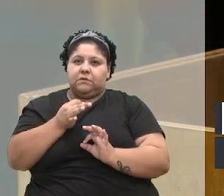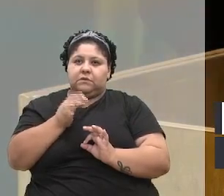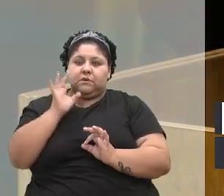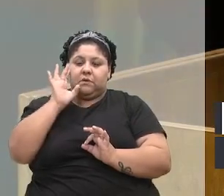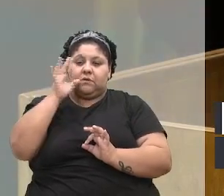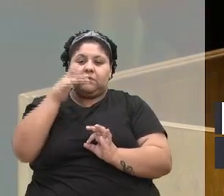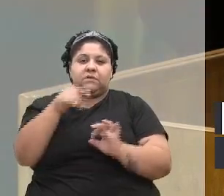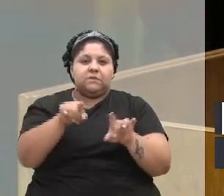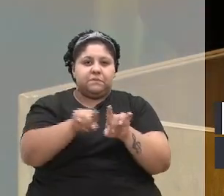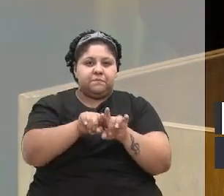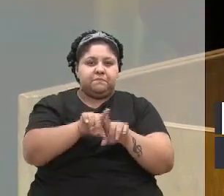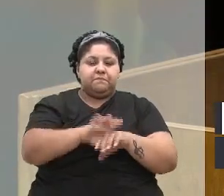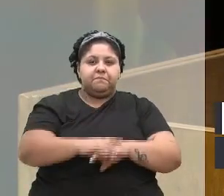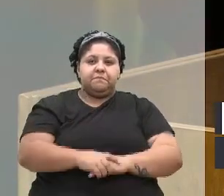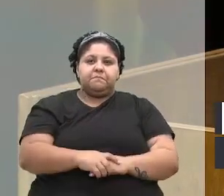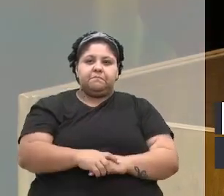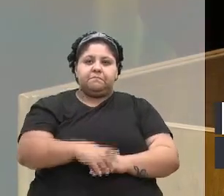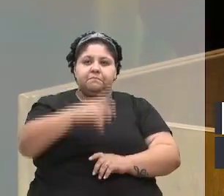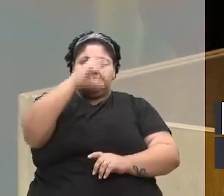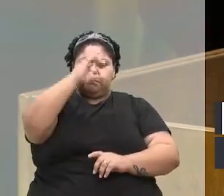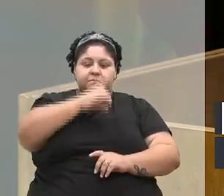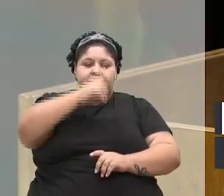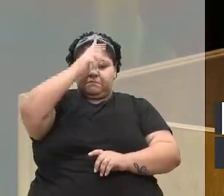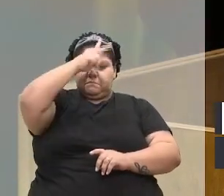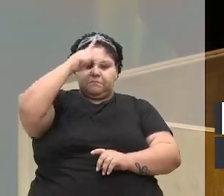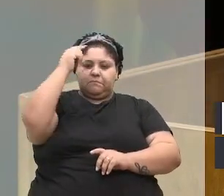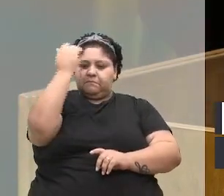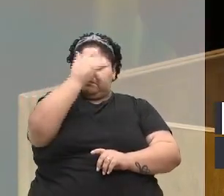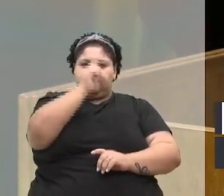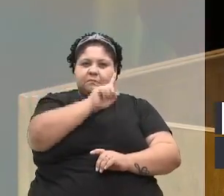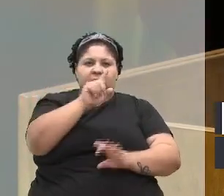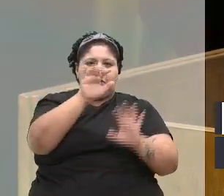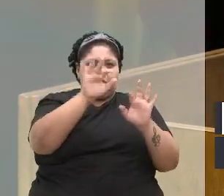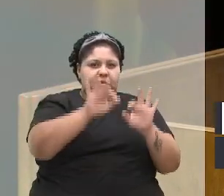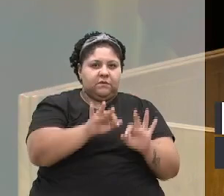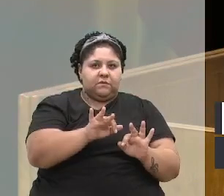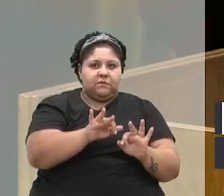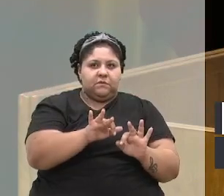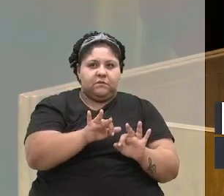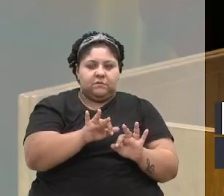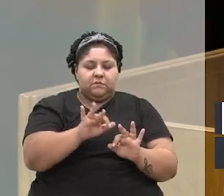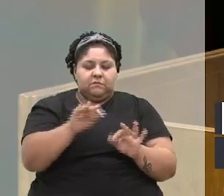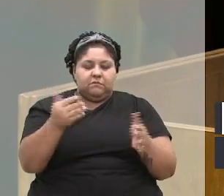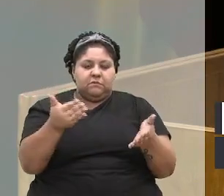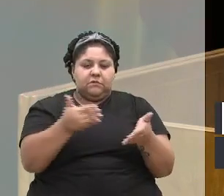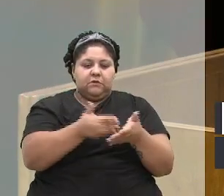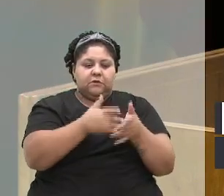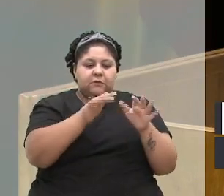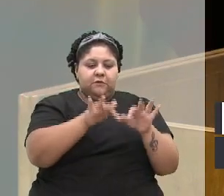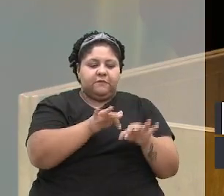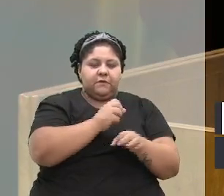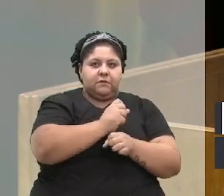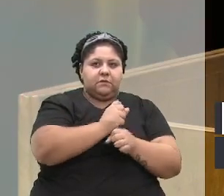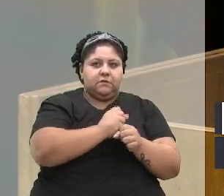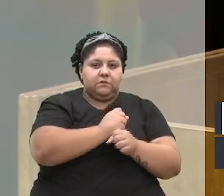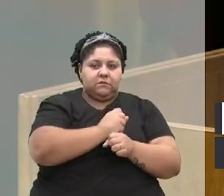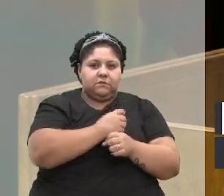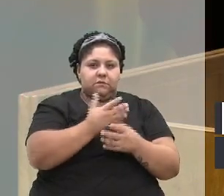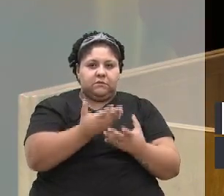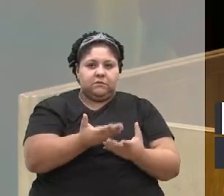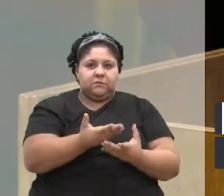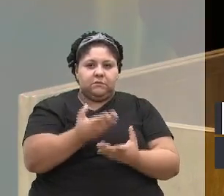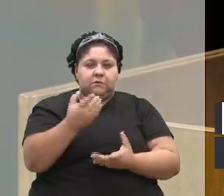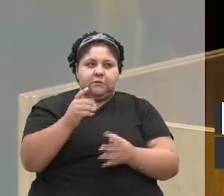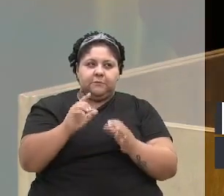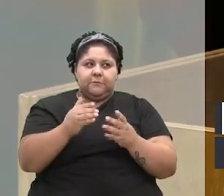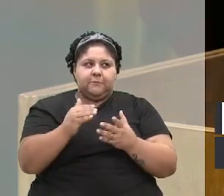acontecer. O mandato do prefeito Agiló não acabou ainda, vai até final do ano, e quem